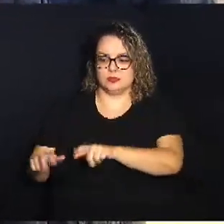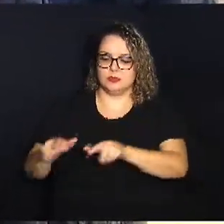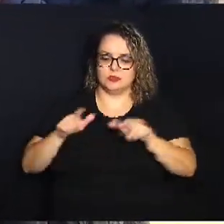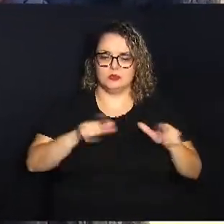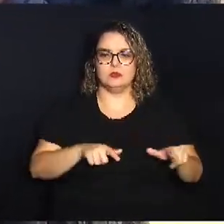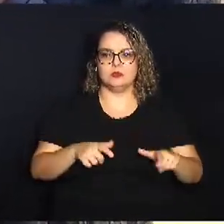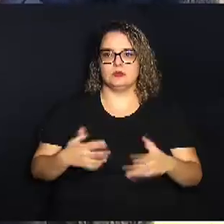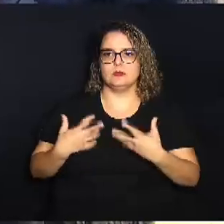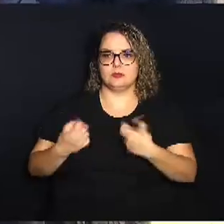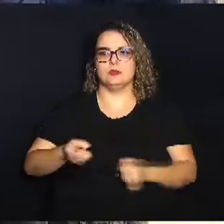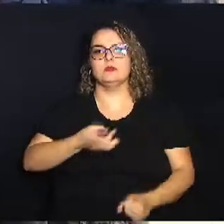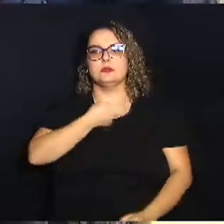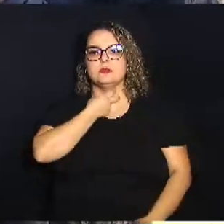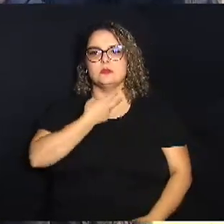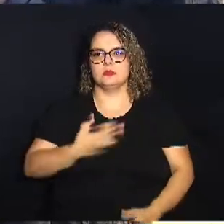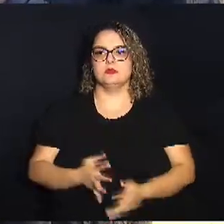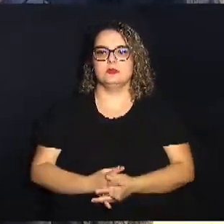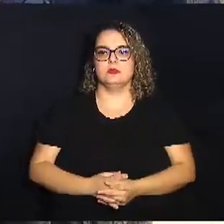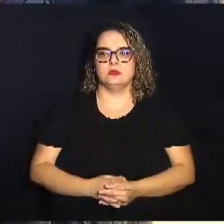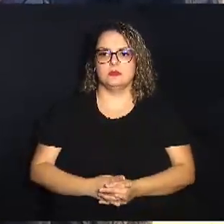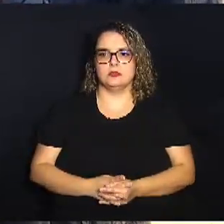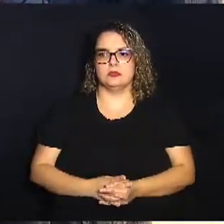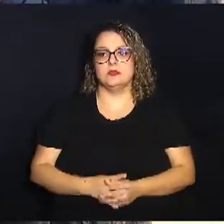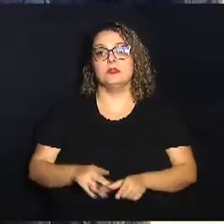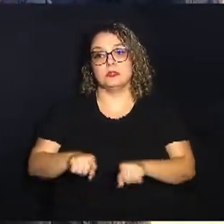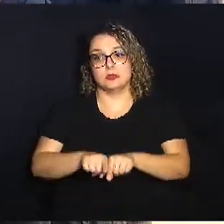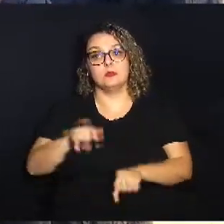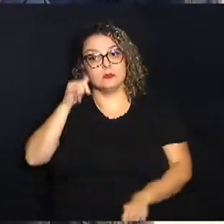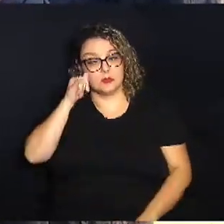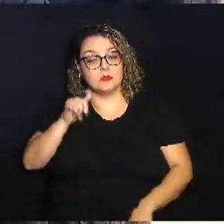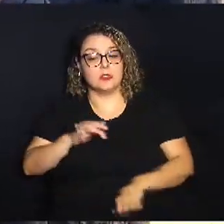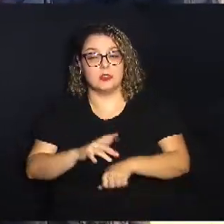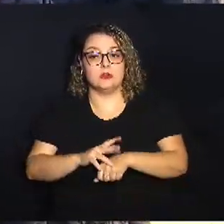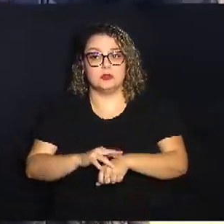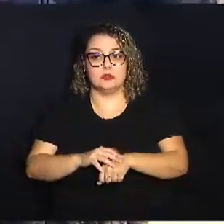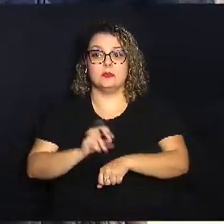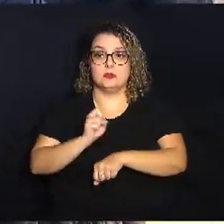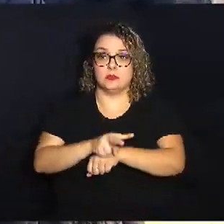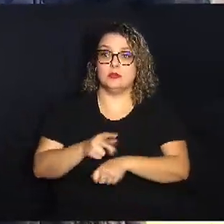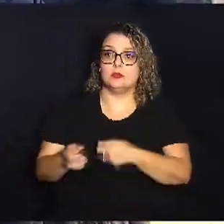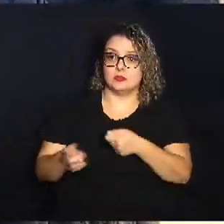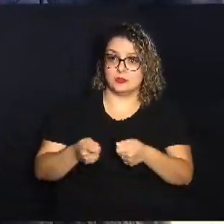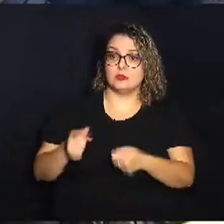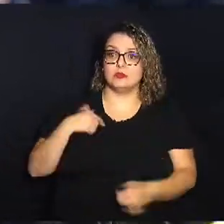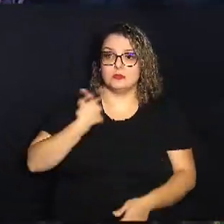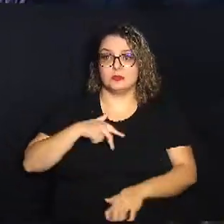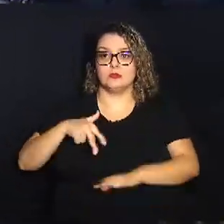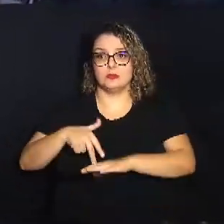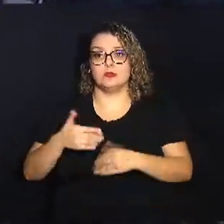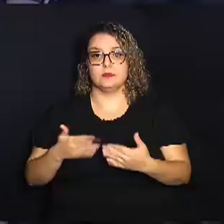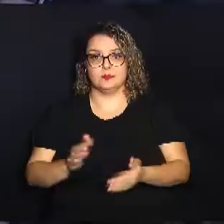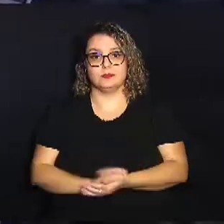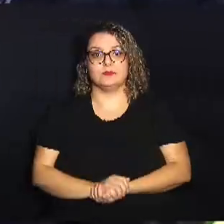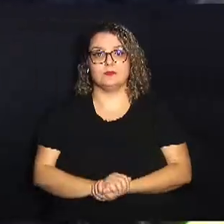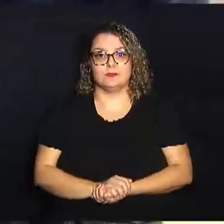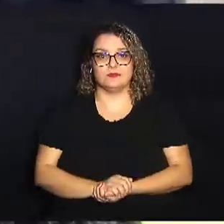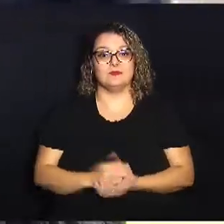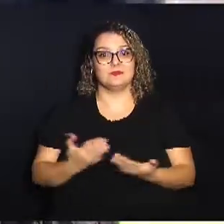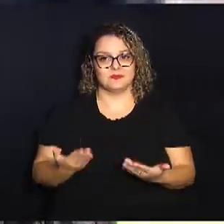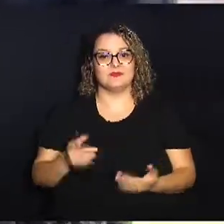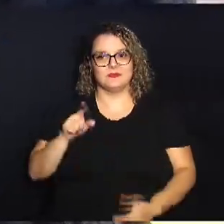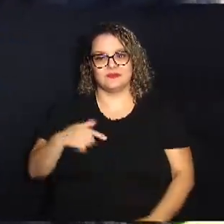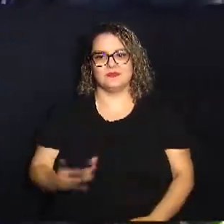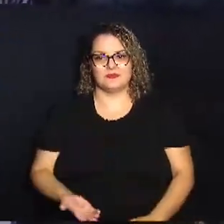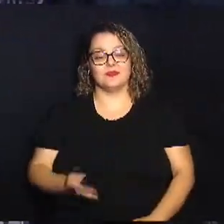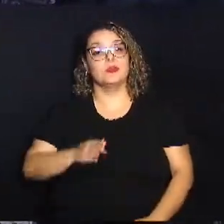dos morcegos, né? E a questão da prevenção da raiva, do controle, nós estamos aqui à disposição. Bom, é isso aí.